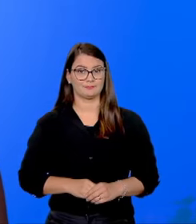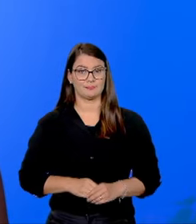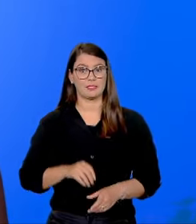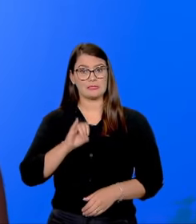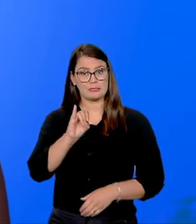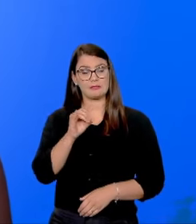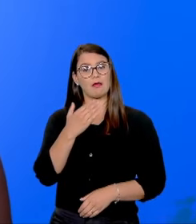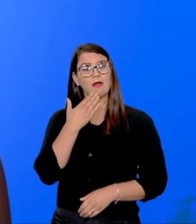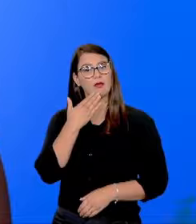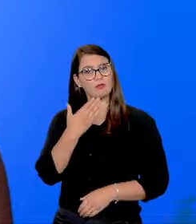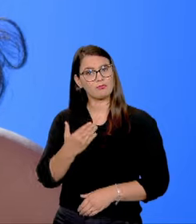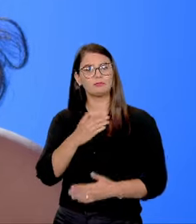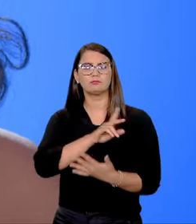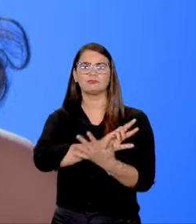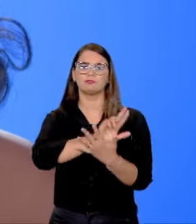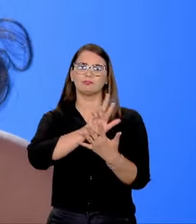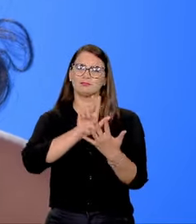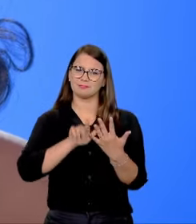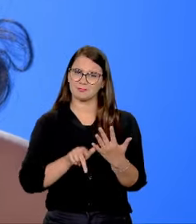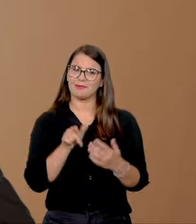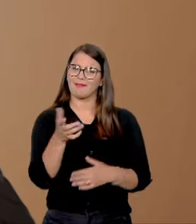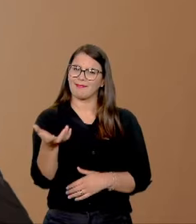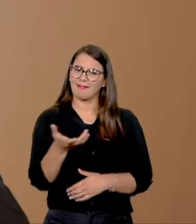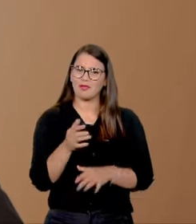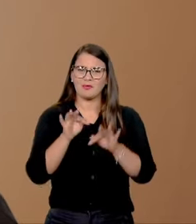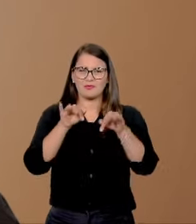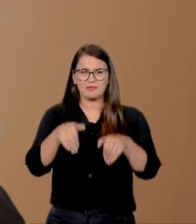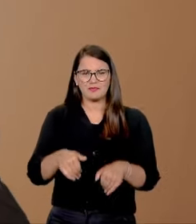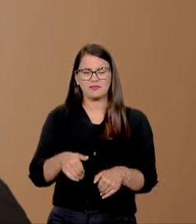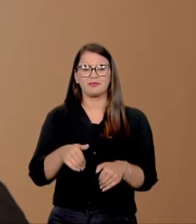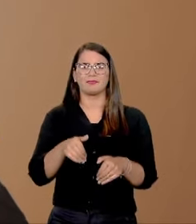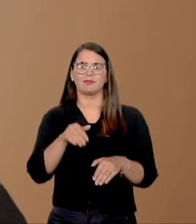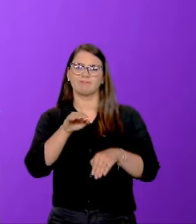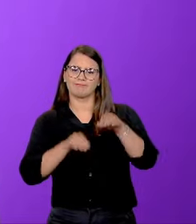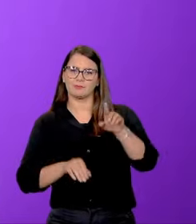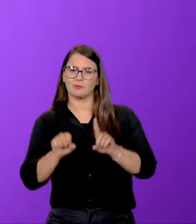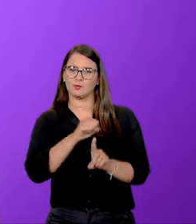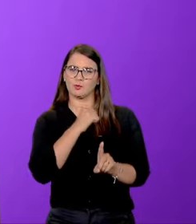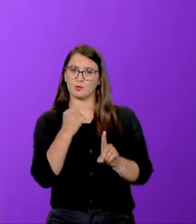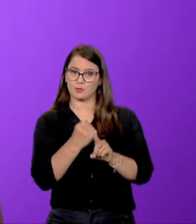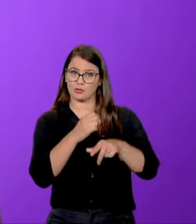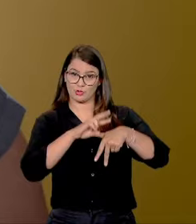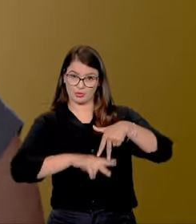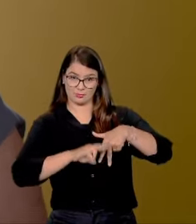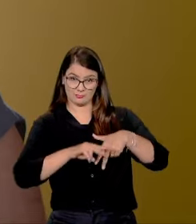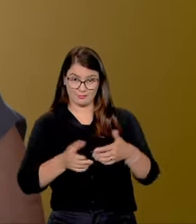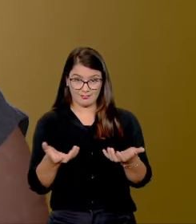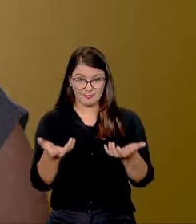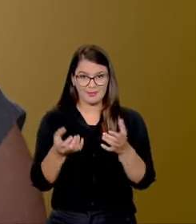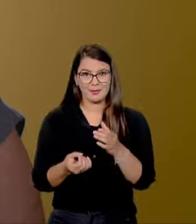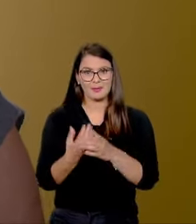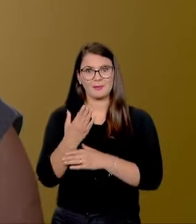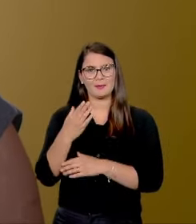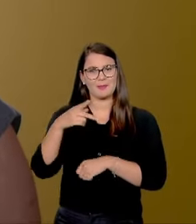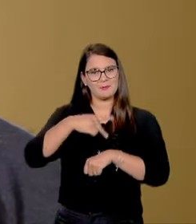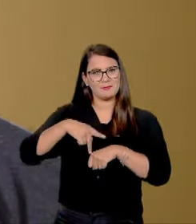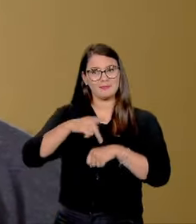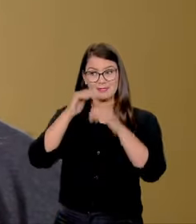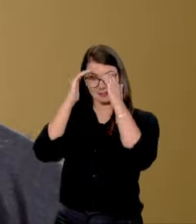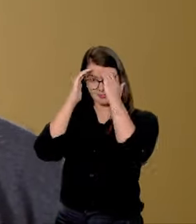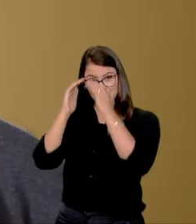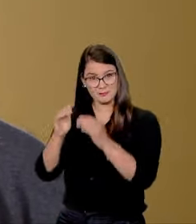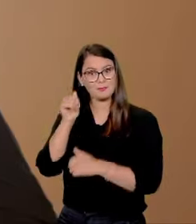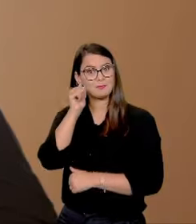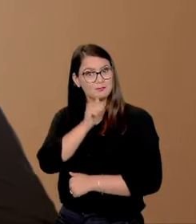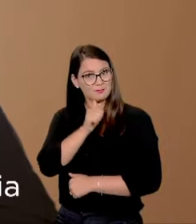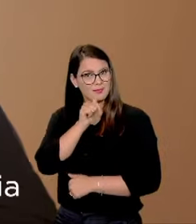Se você é a favor da diversidade, você quer um fim das desigualdades sociais de gênero. Se você quer construir um país que